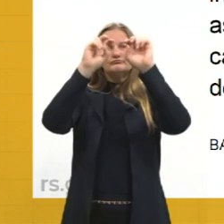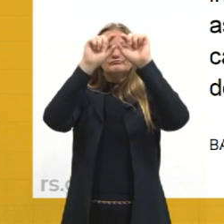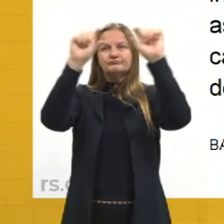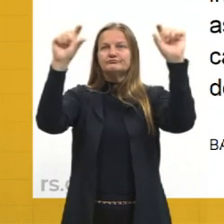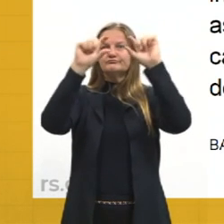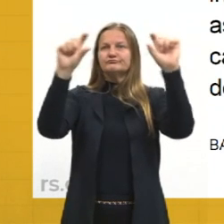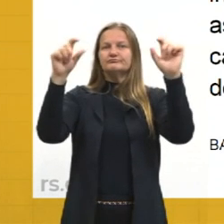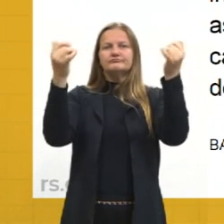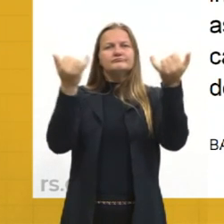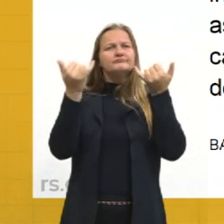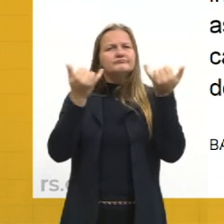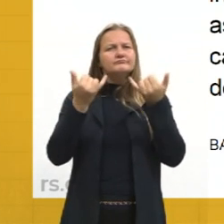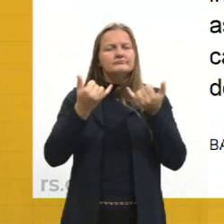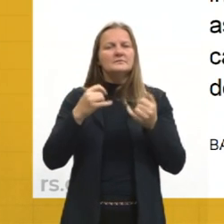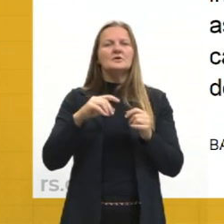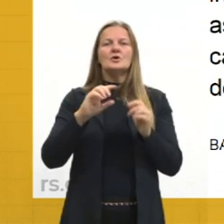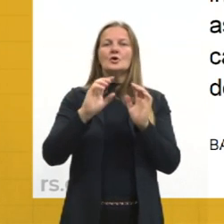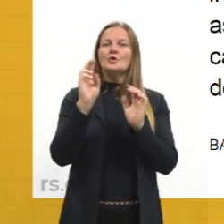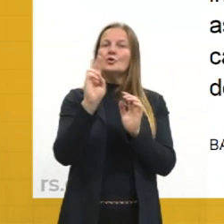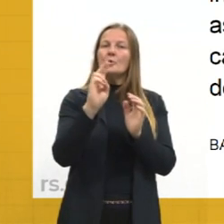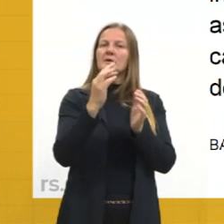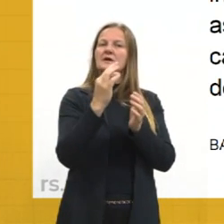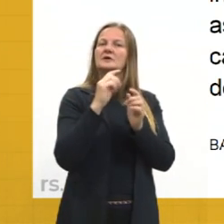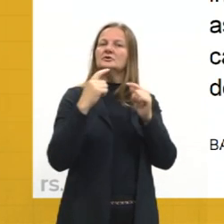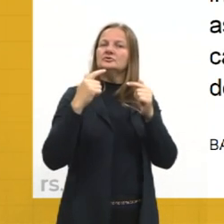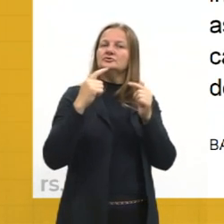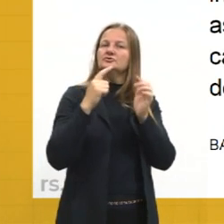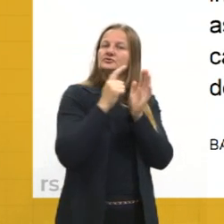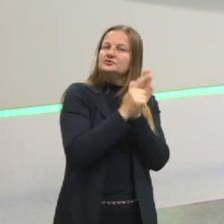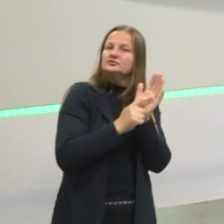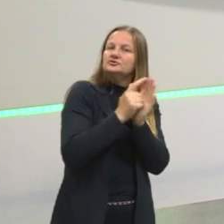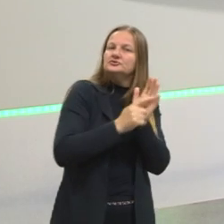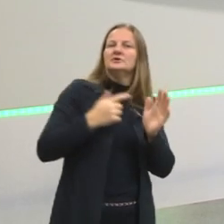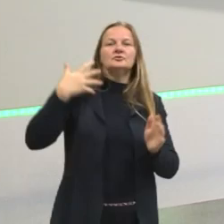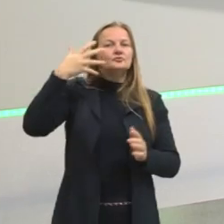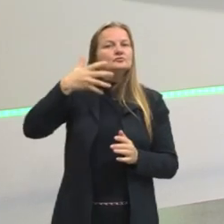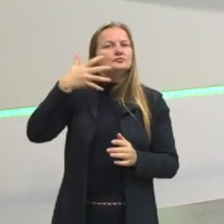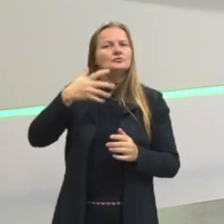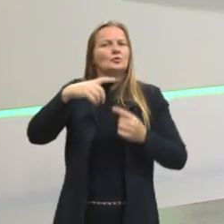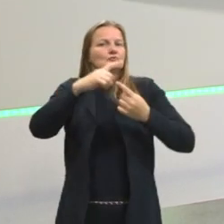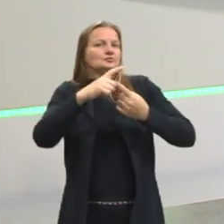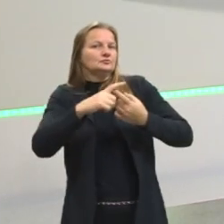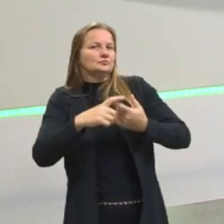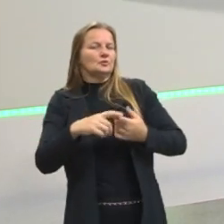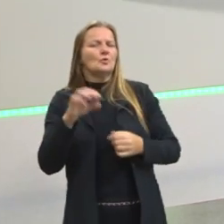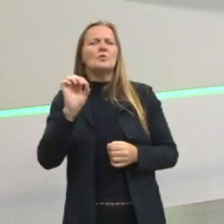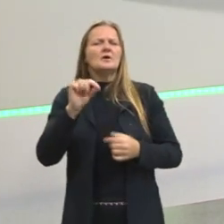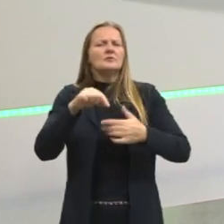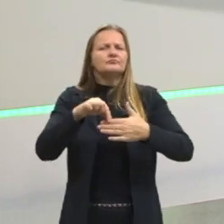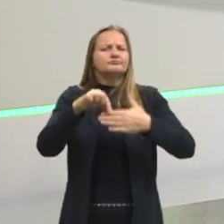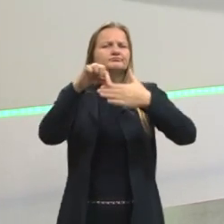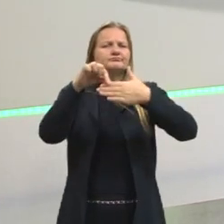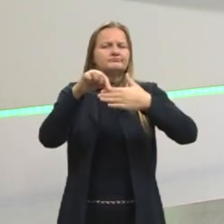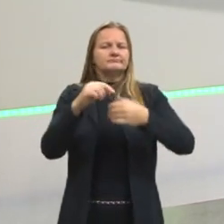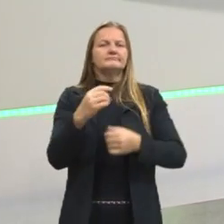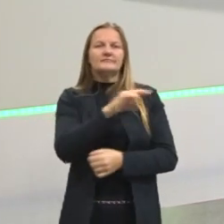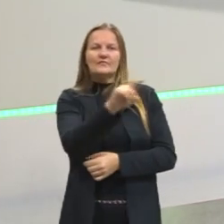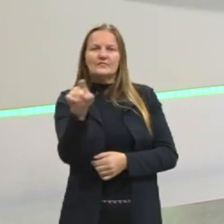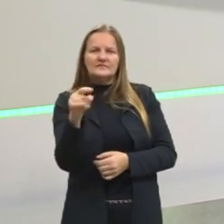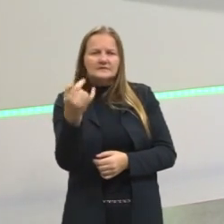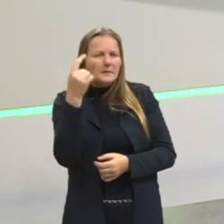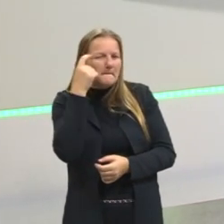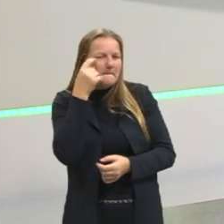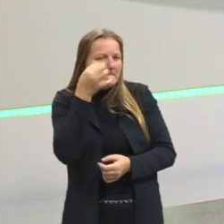sendo isso que denominamos de gêneros do discurso. Qual é o primeiro destaque que eu quero fazer aqui com vocês?